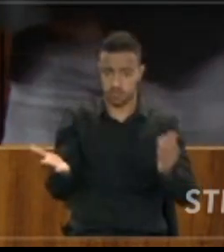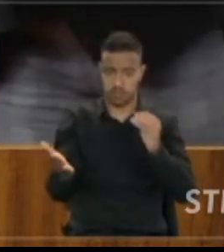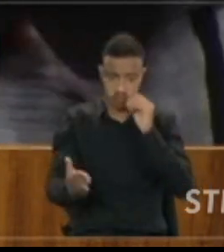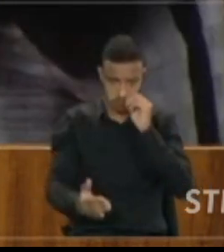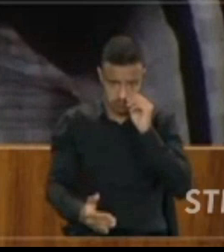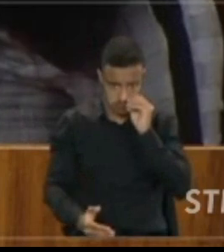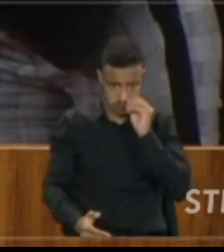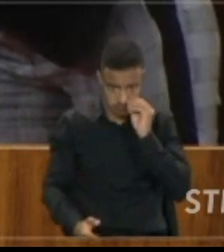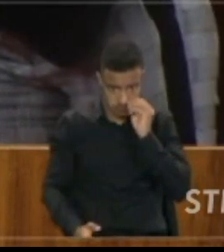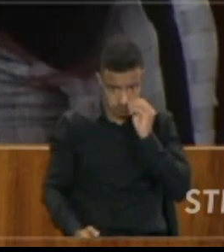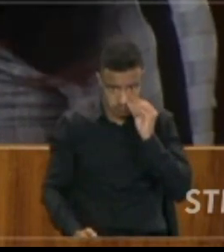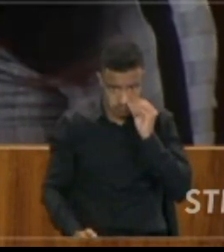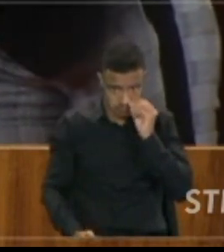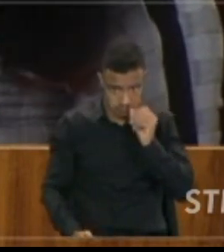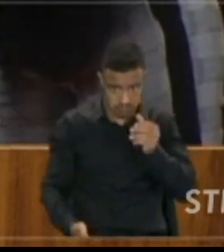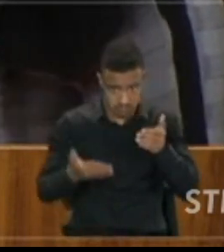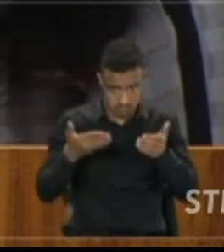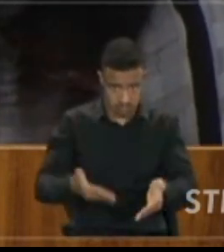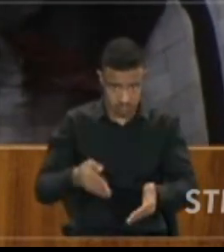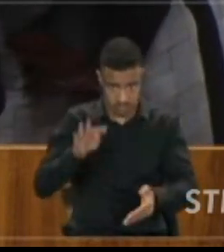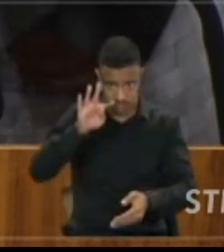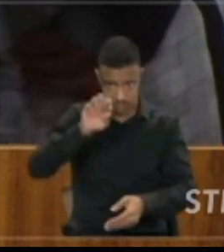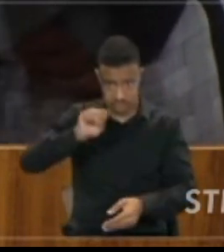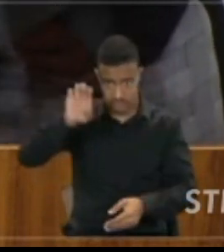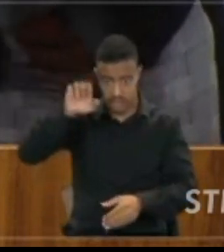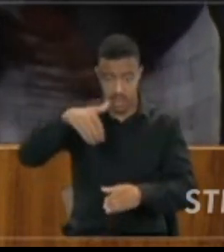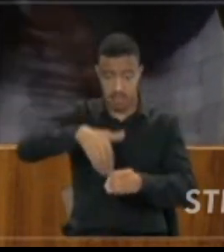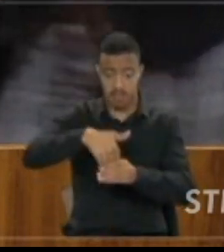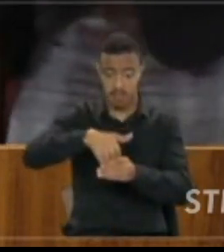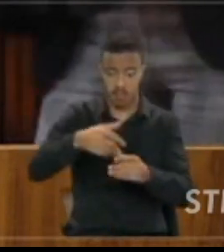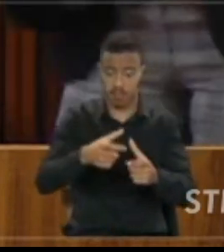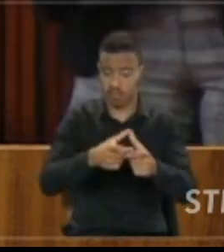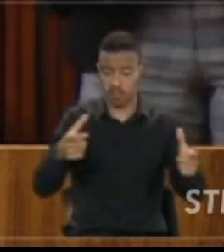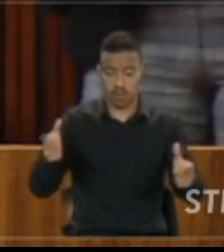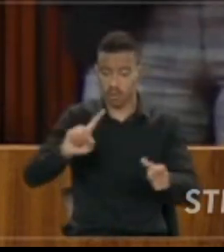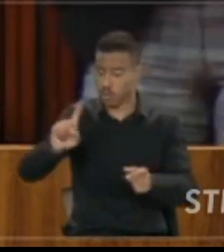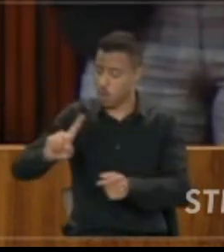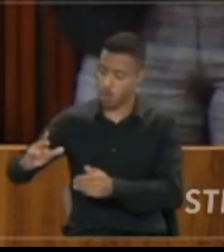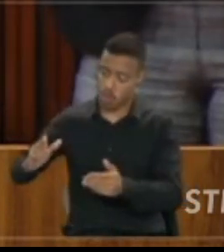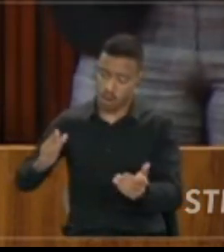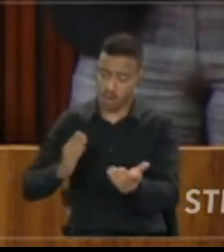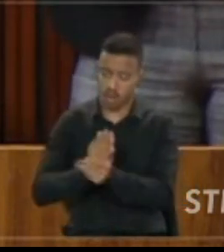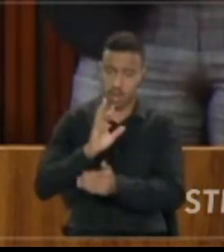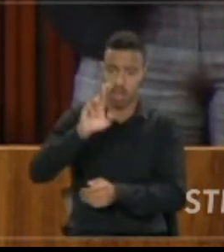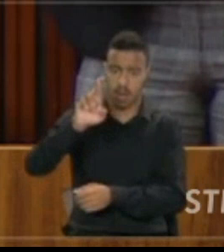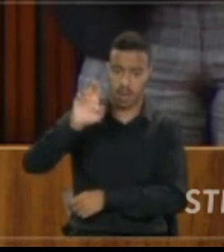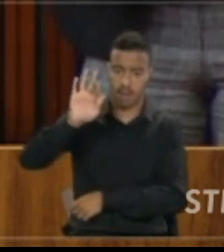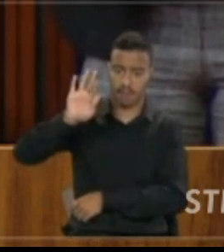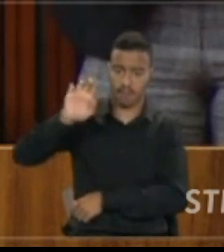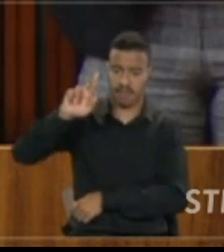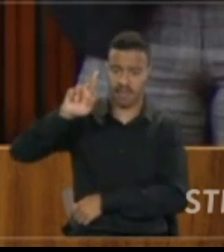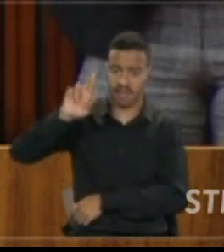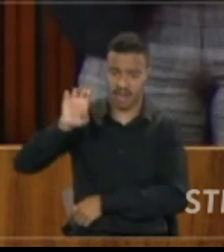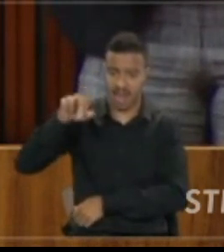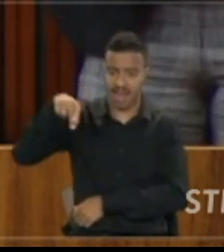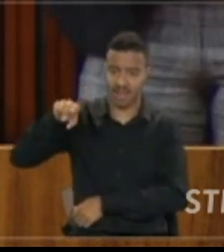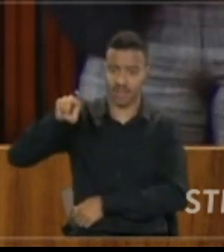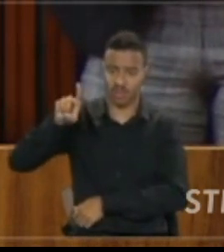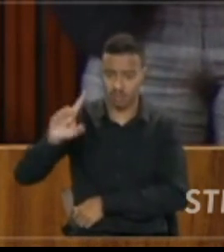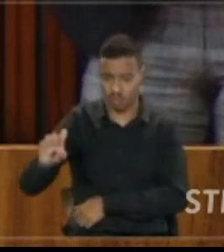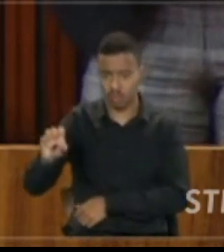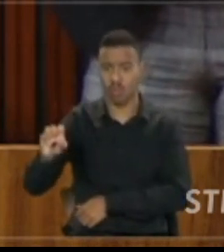O tribunal, por maioria, não referendou não referendou